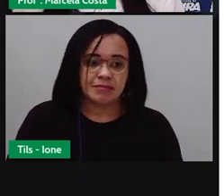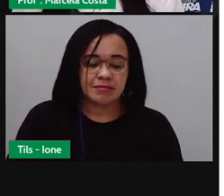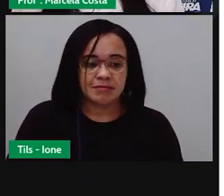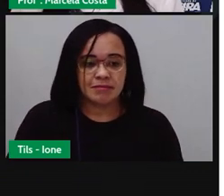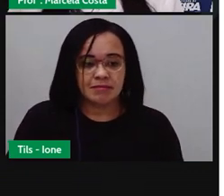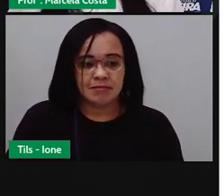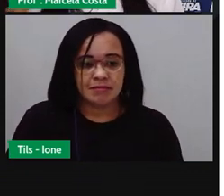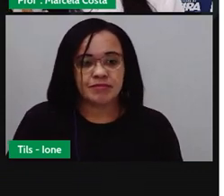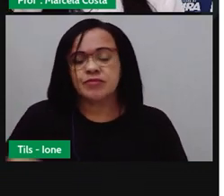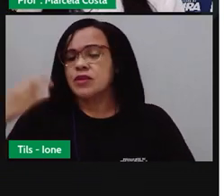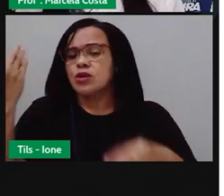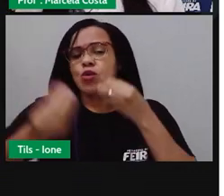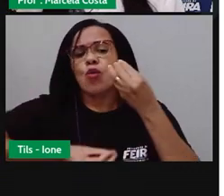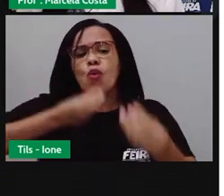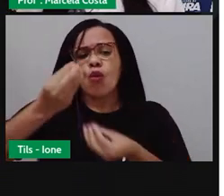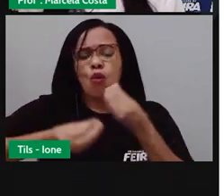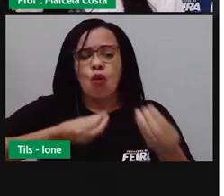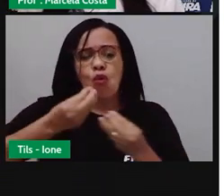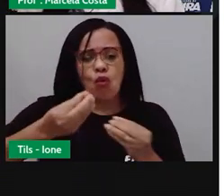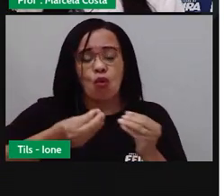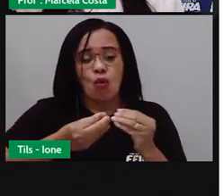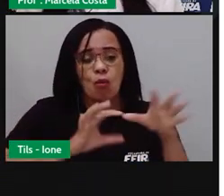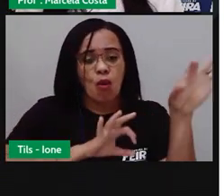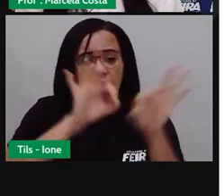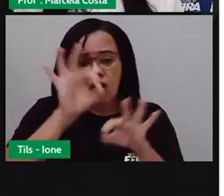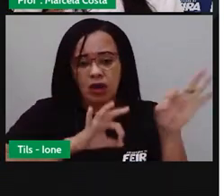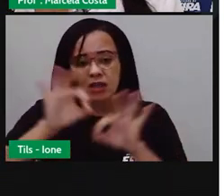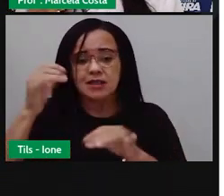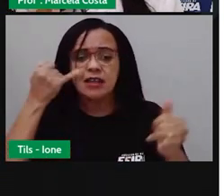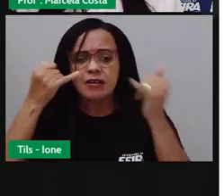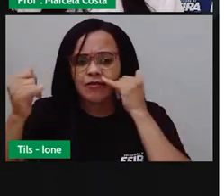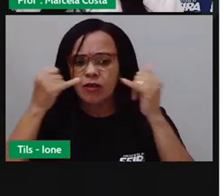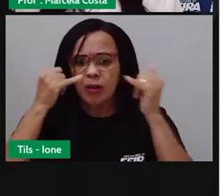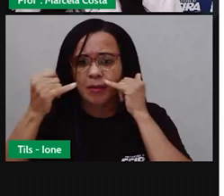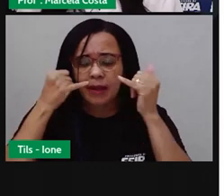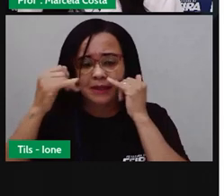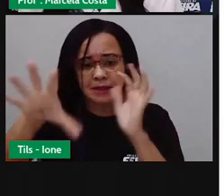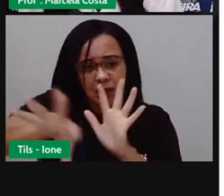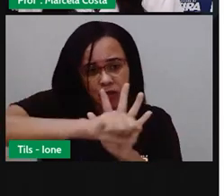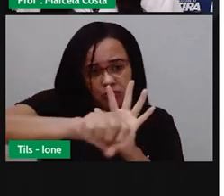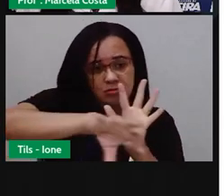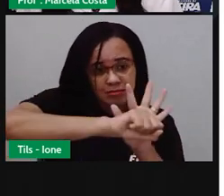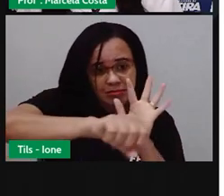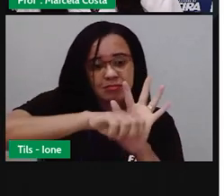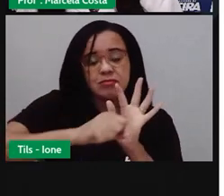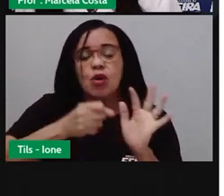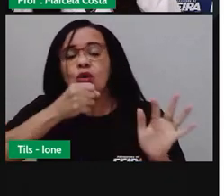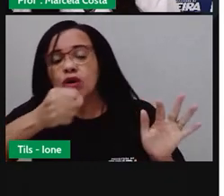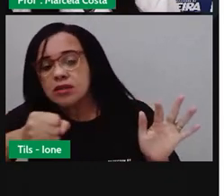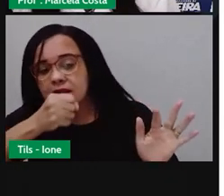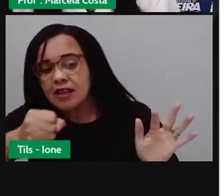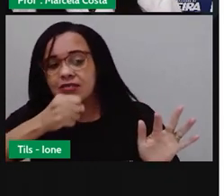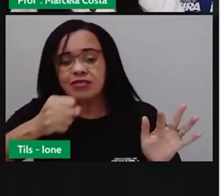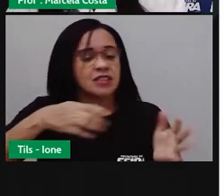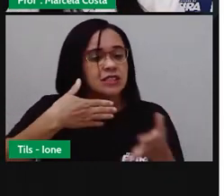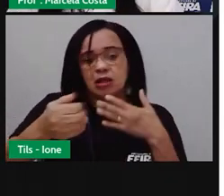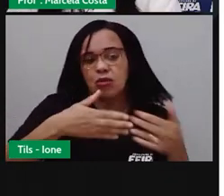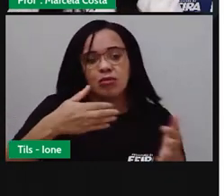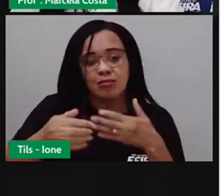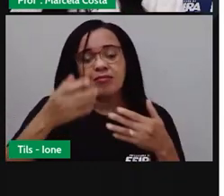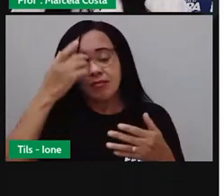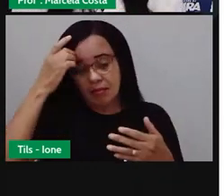Saiba como organizar essas informações aí que você vai conseguir por meio dessa entrevista com seus familiares. Tá?